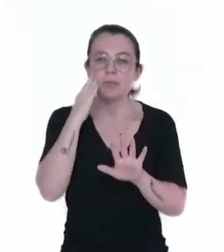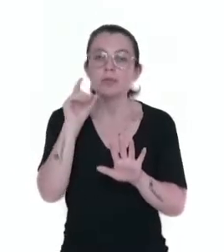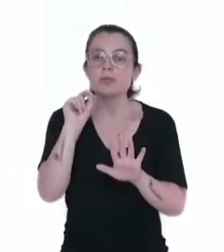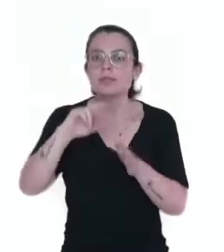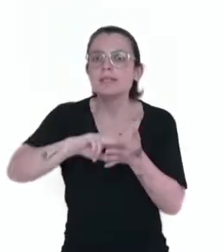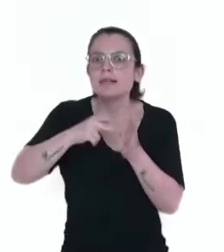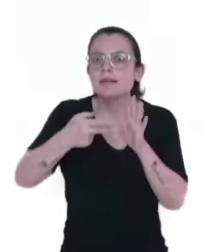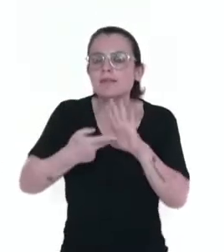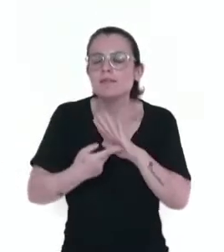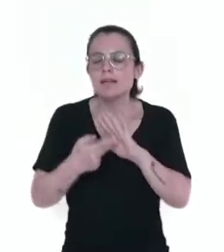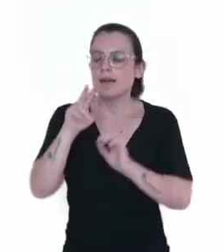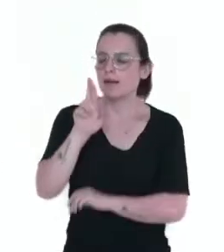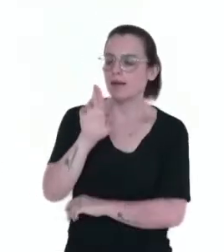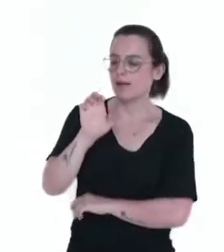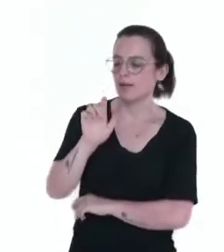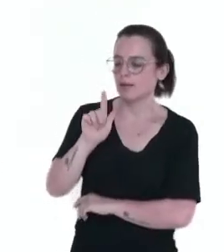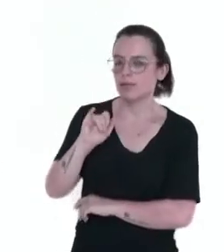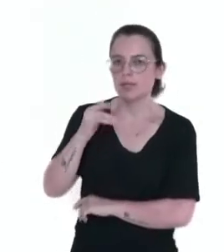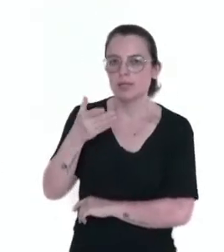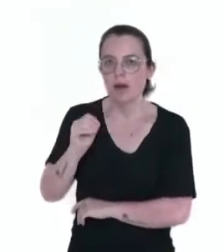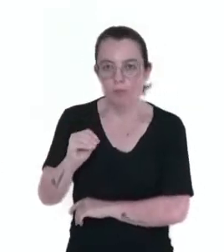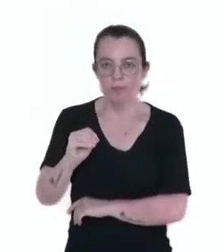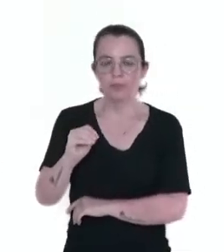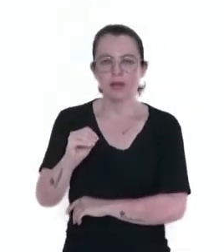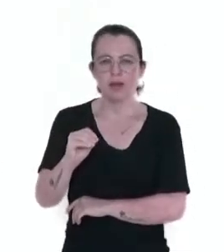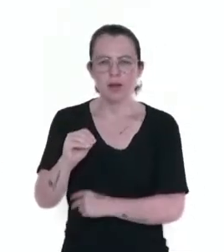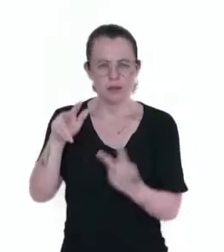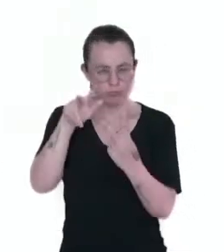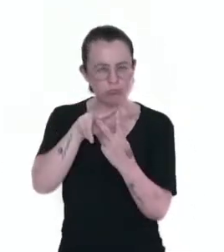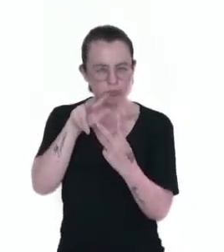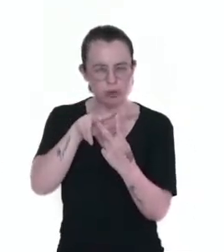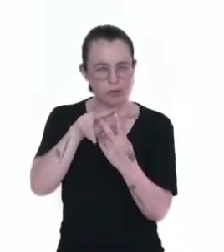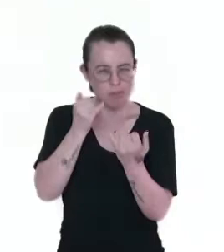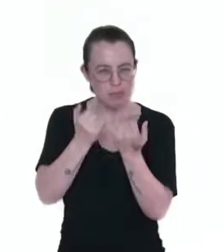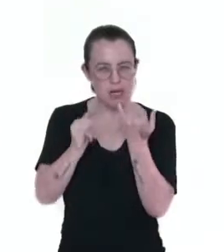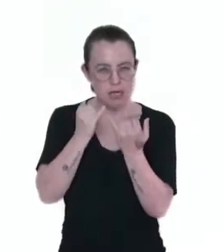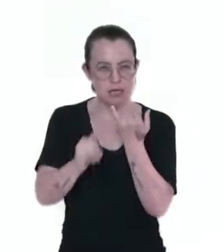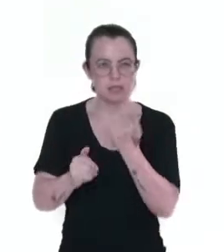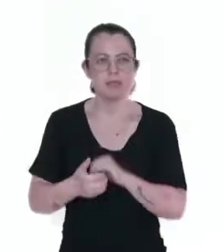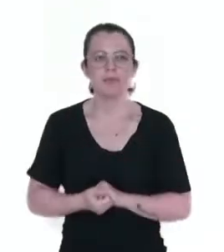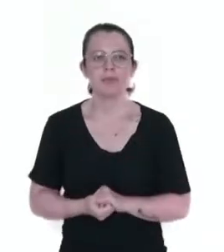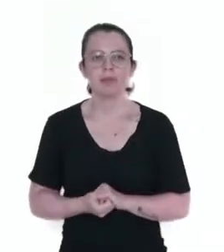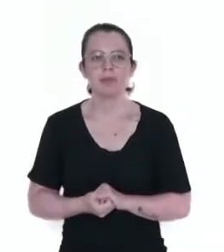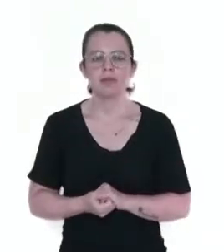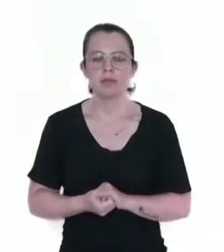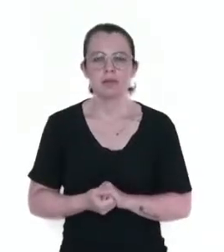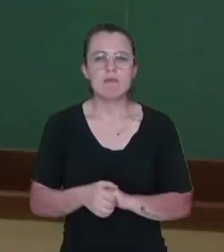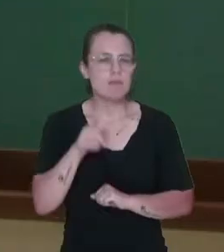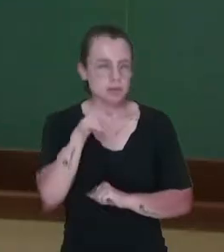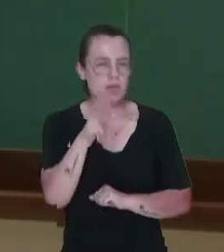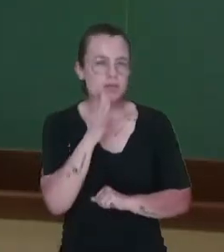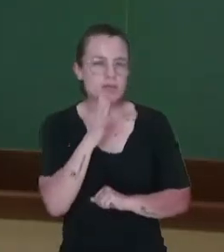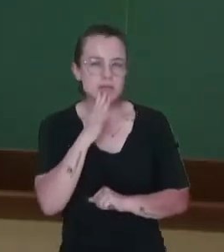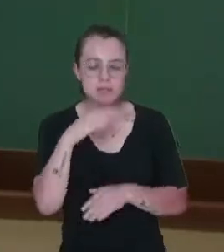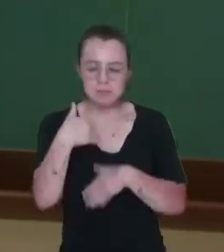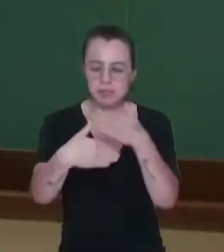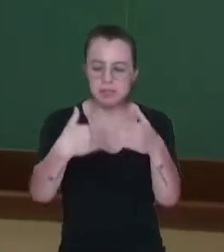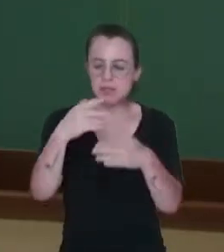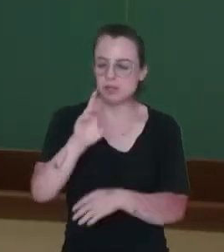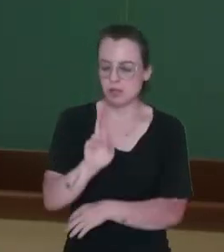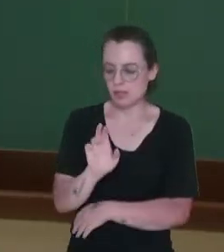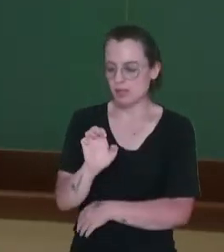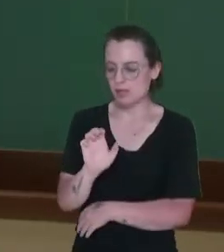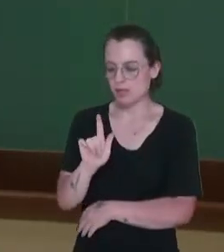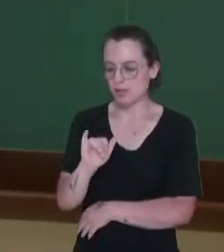Será que uma coisa tem a ver com a outra? Será que elas são sinônimos? Vocês conhecem o processo de regionalização do